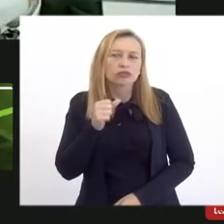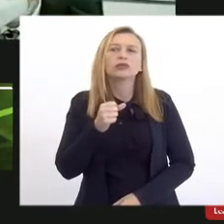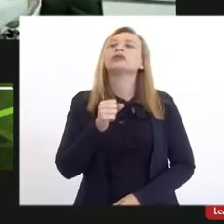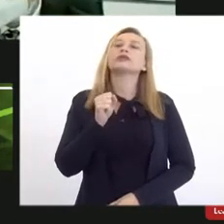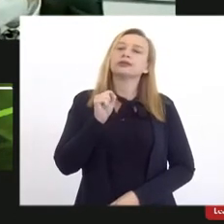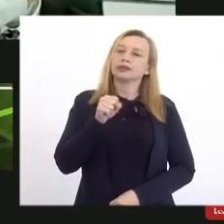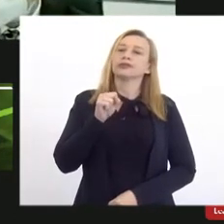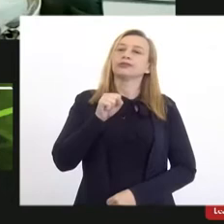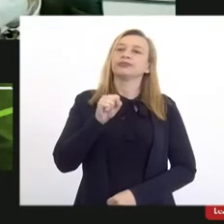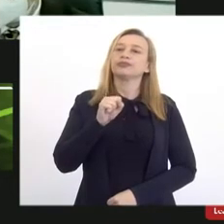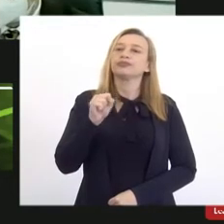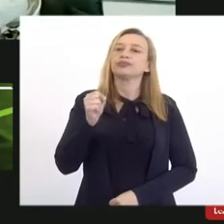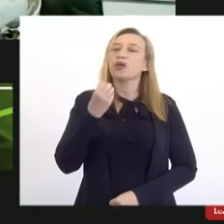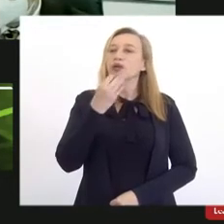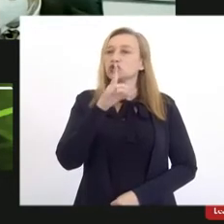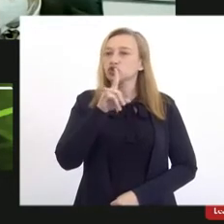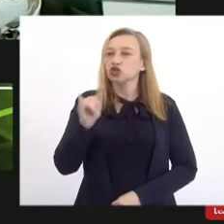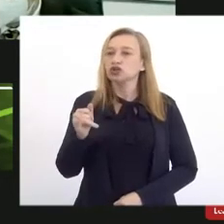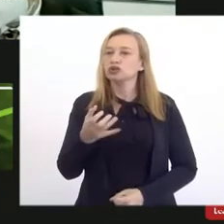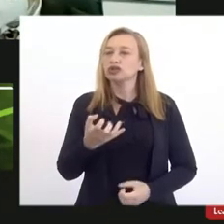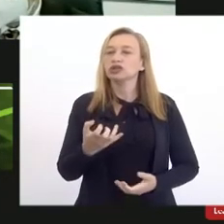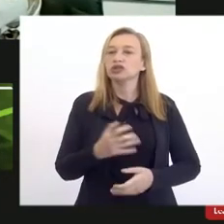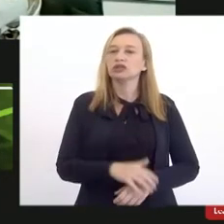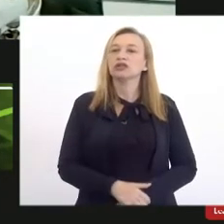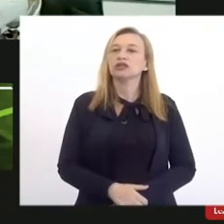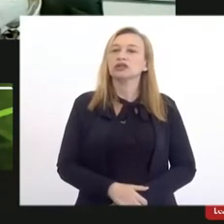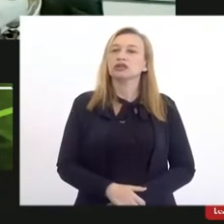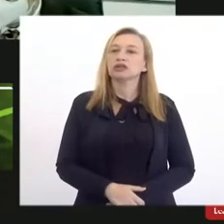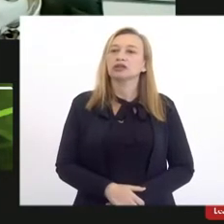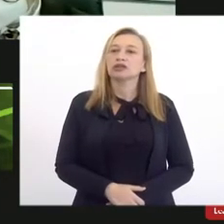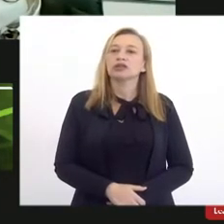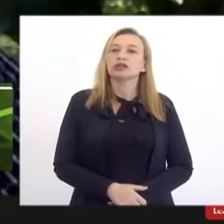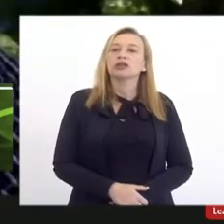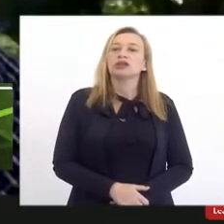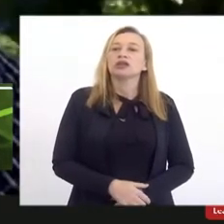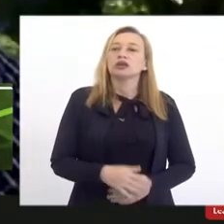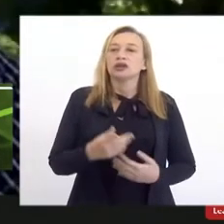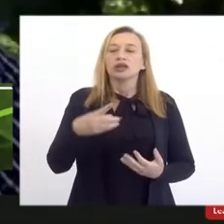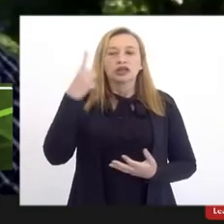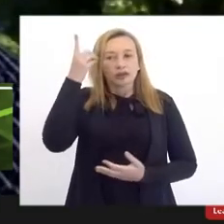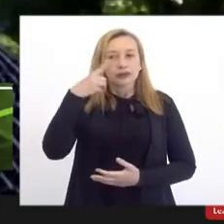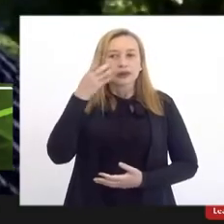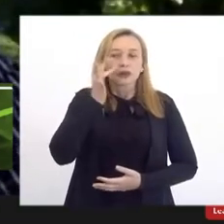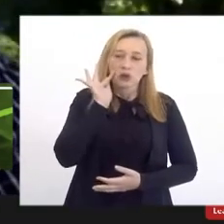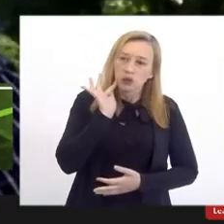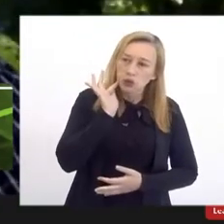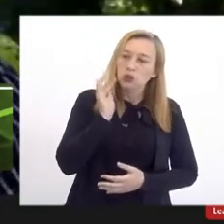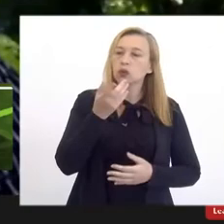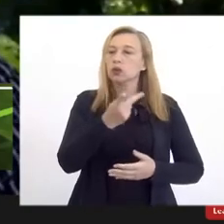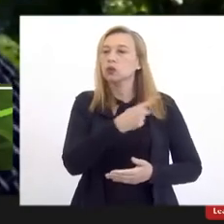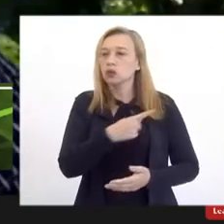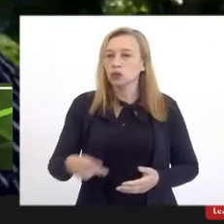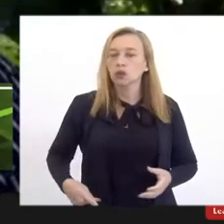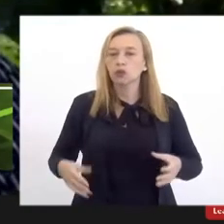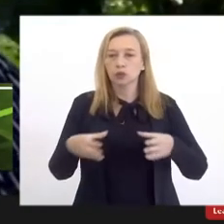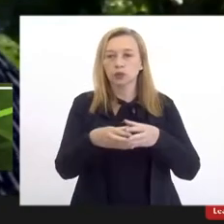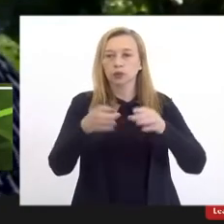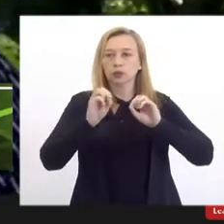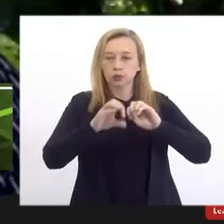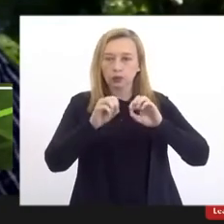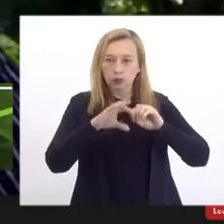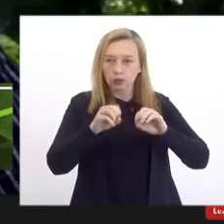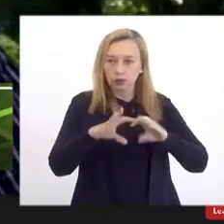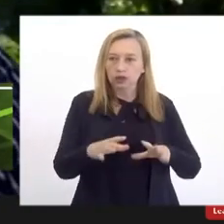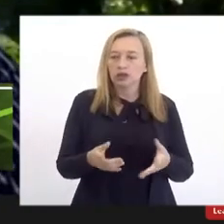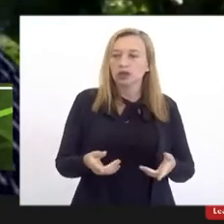Bom dia, queria cumprimentar aqui o deputado Flávio Serafini, presidente da Comissão de Educação. Embora